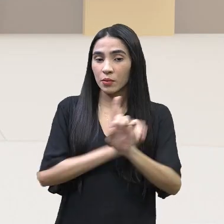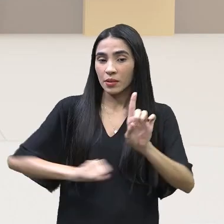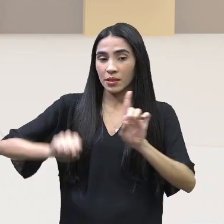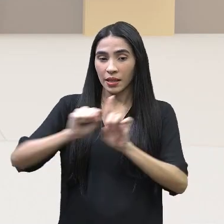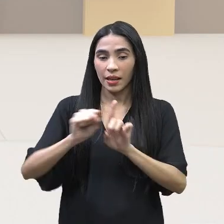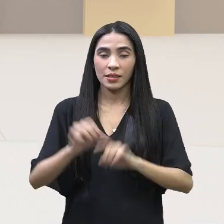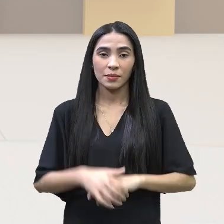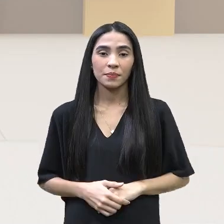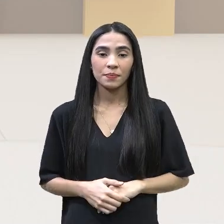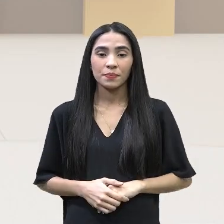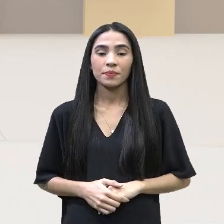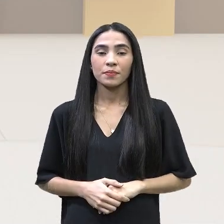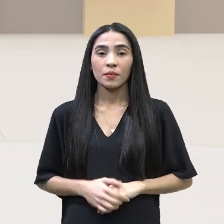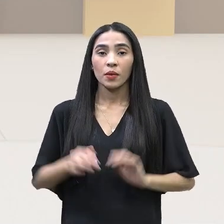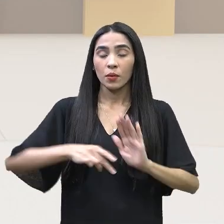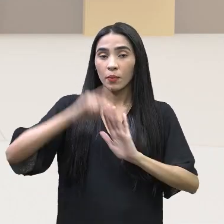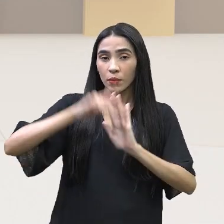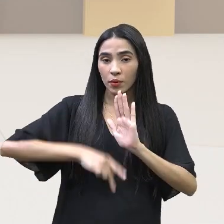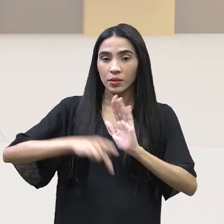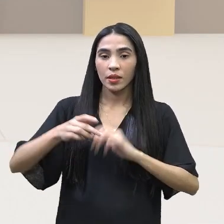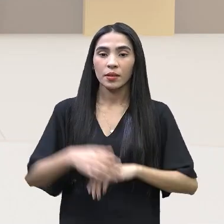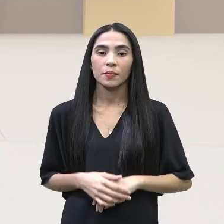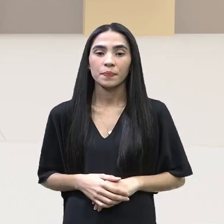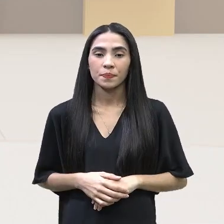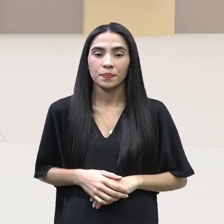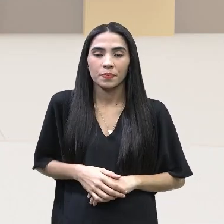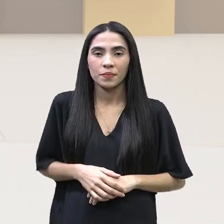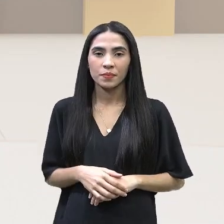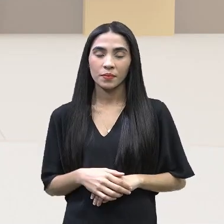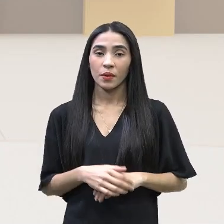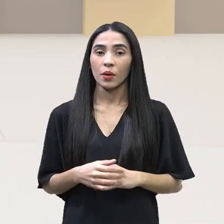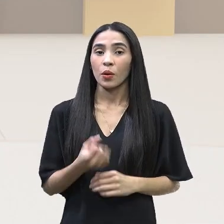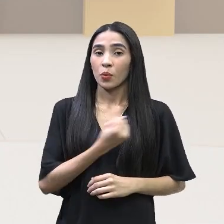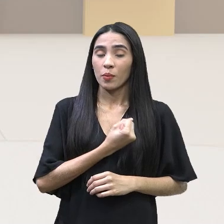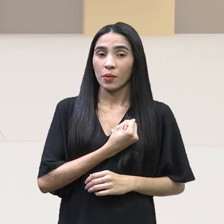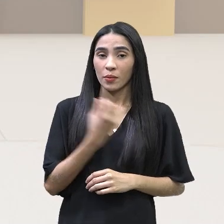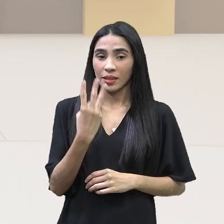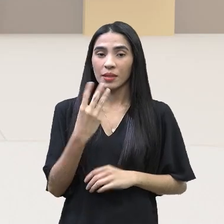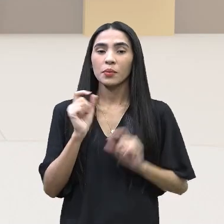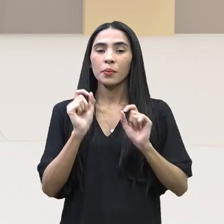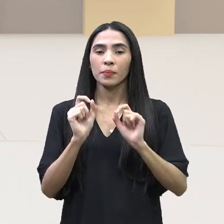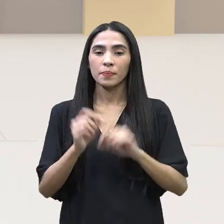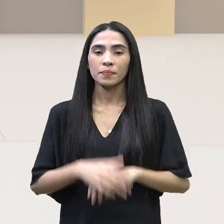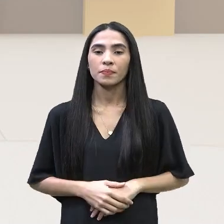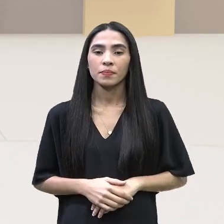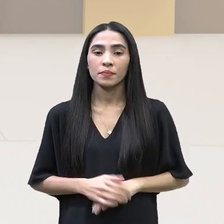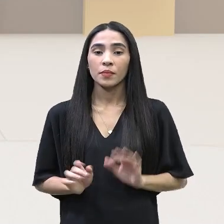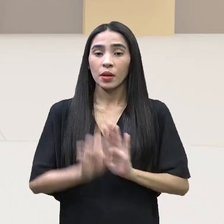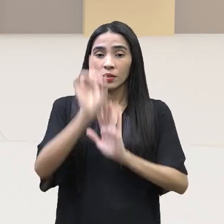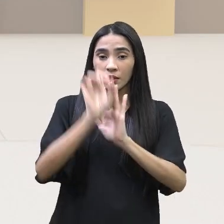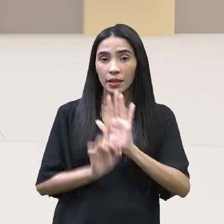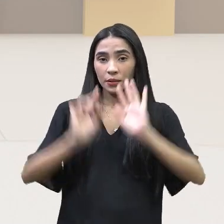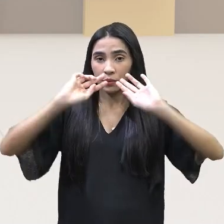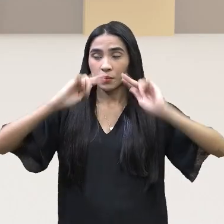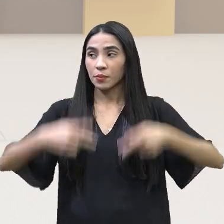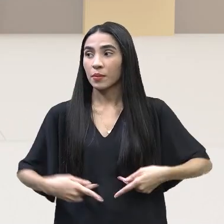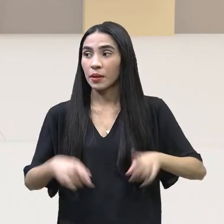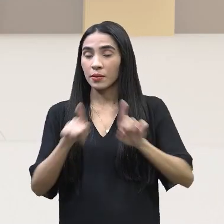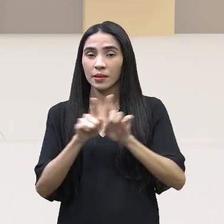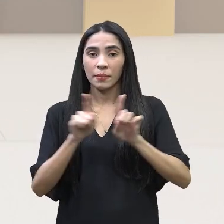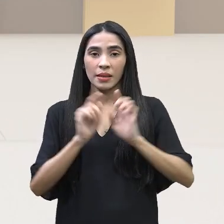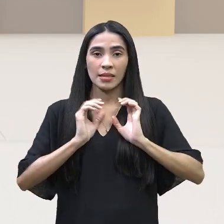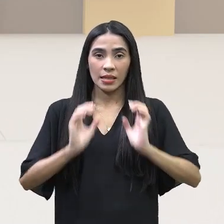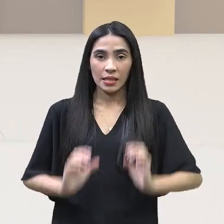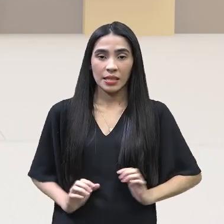aplicadas. O nosso projeto, o nosso projeto de número 3, é o quê? Direitos Humanos e